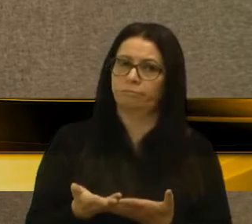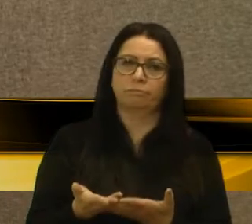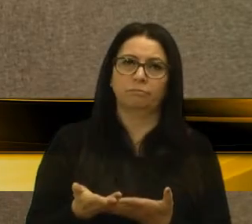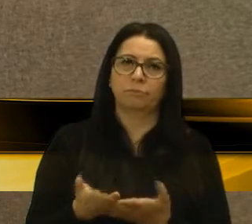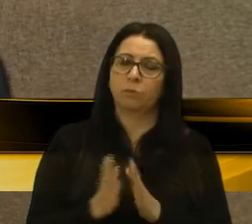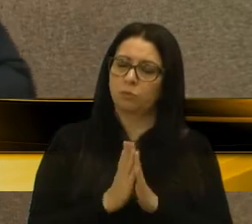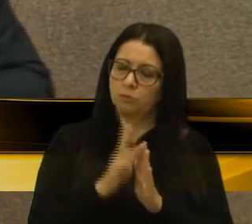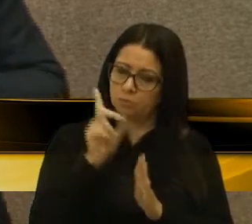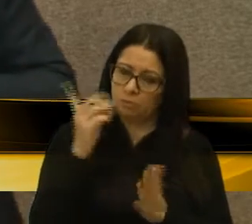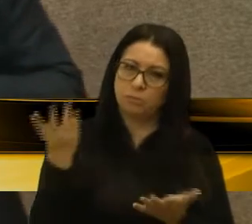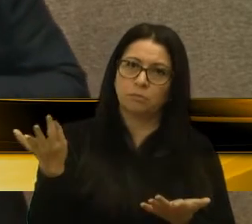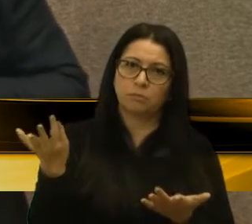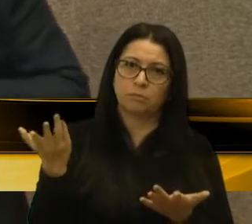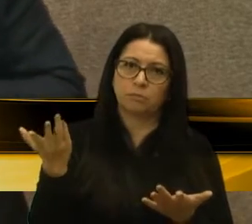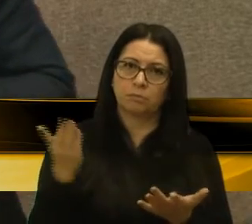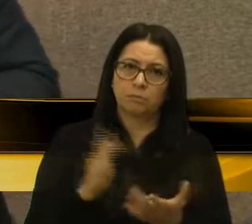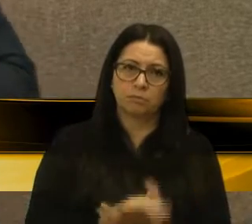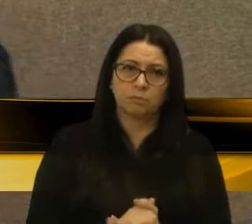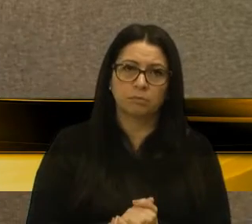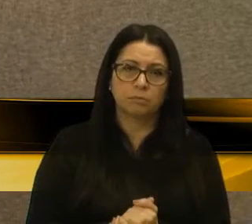Pelo amor de Deus. Então,